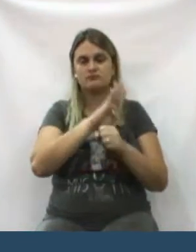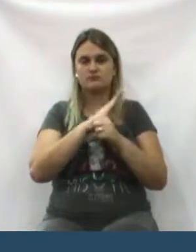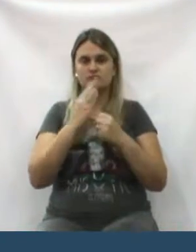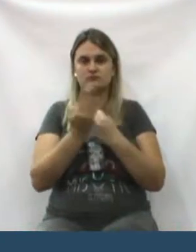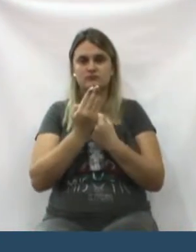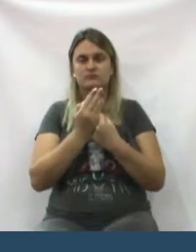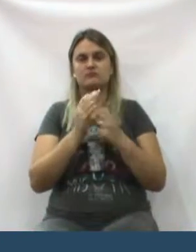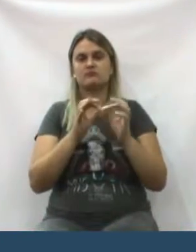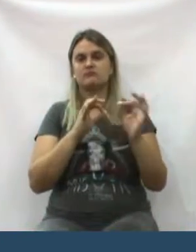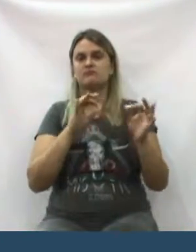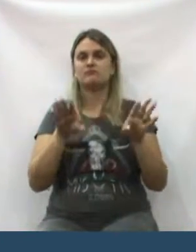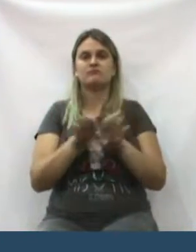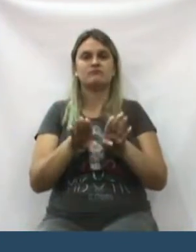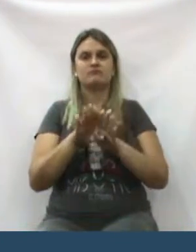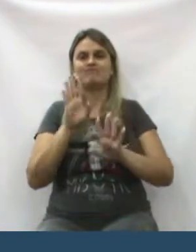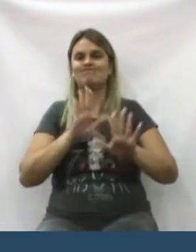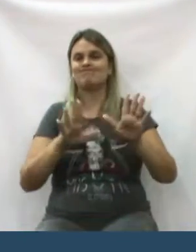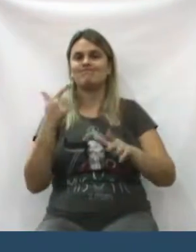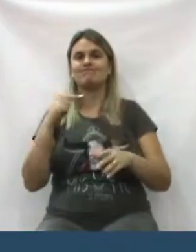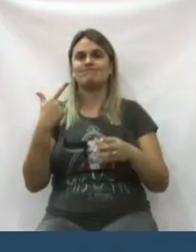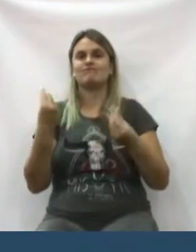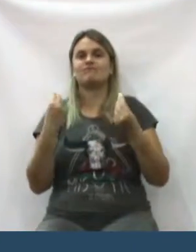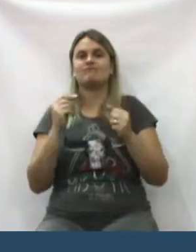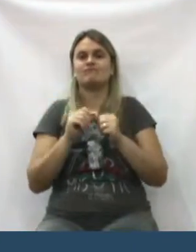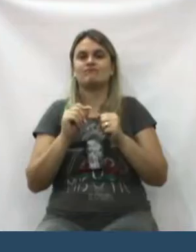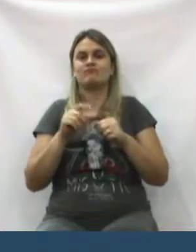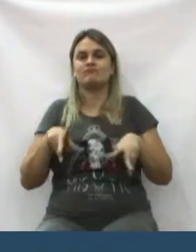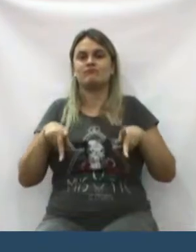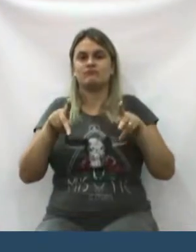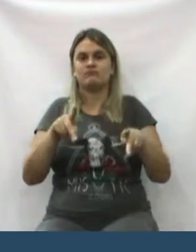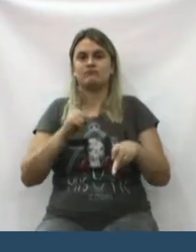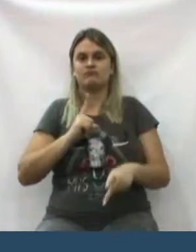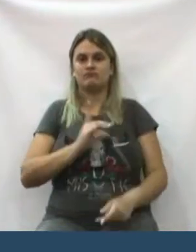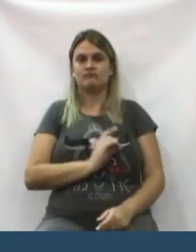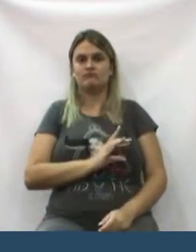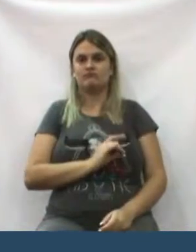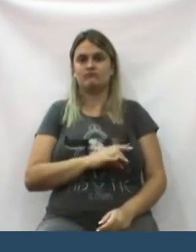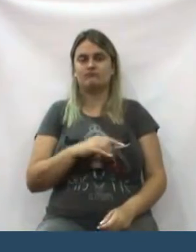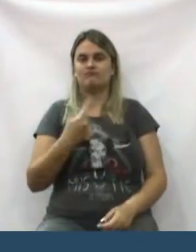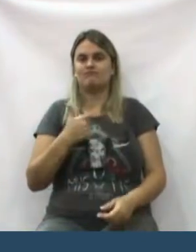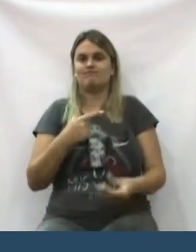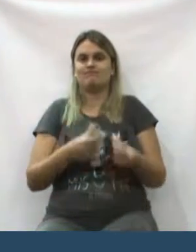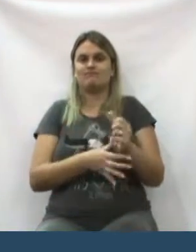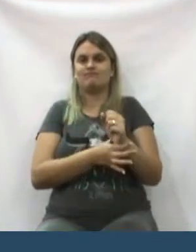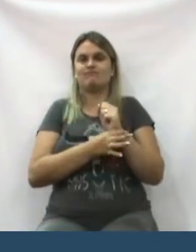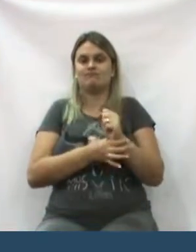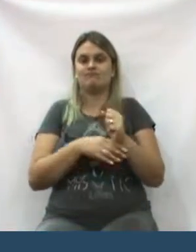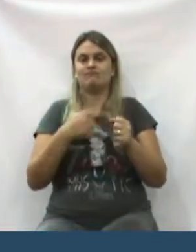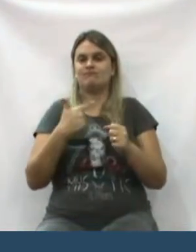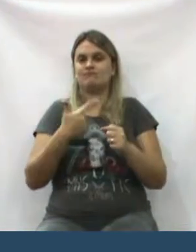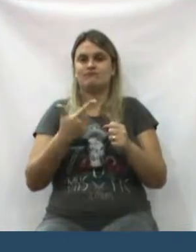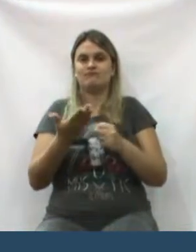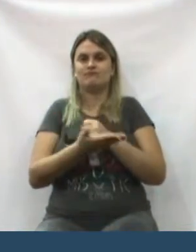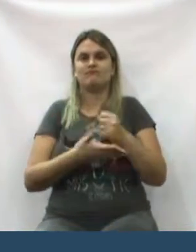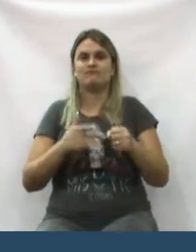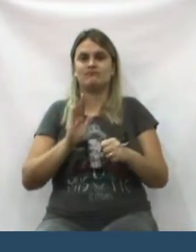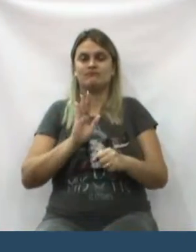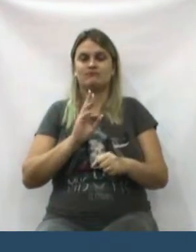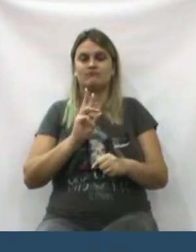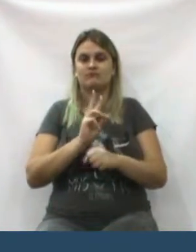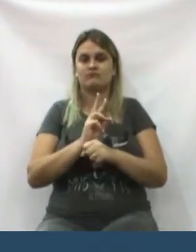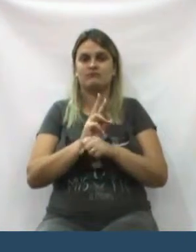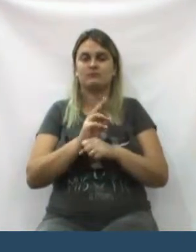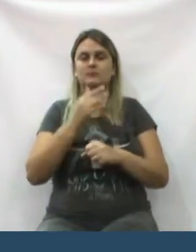nesses lugares, e muitas vezes não se pode fazer nada, a população está insegura, não tem o respaldo,